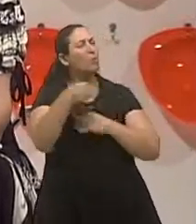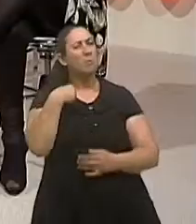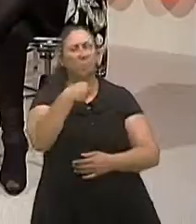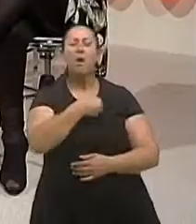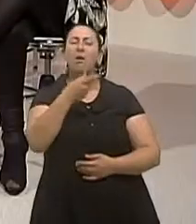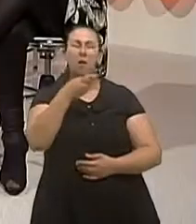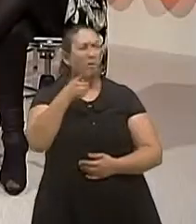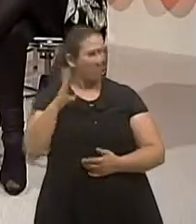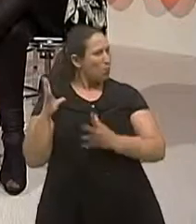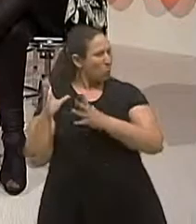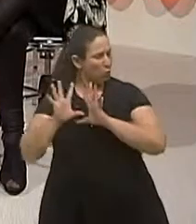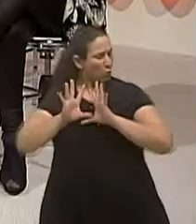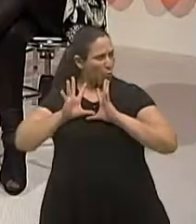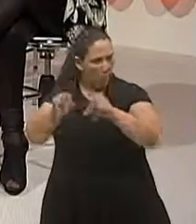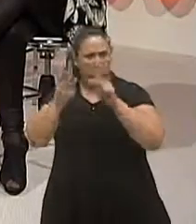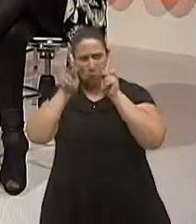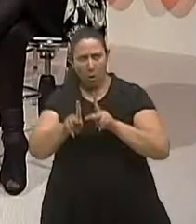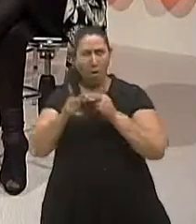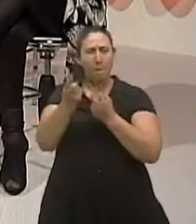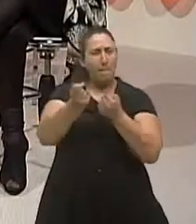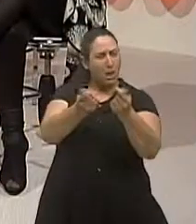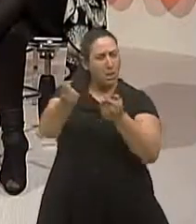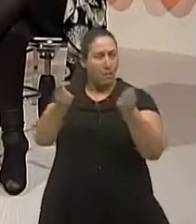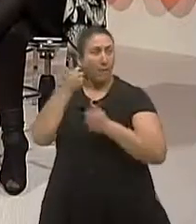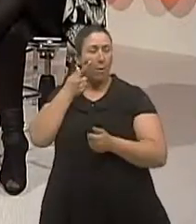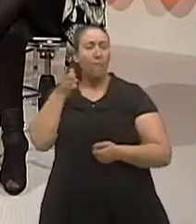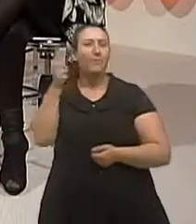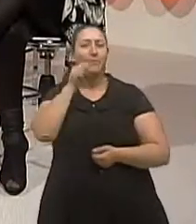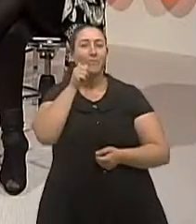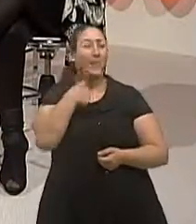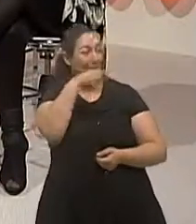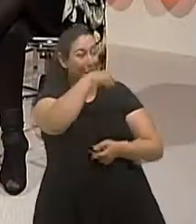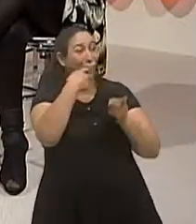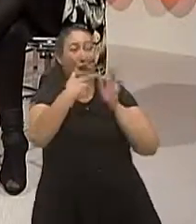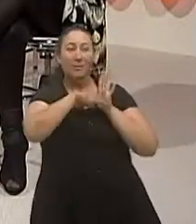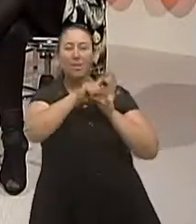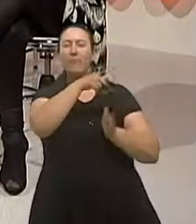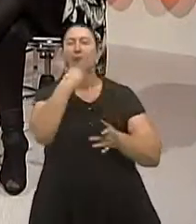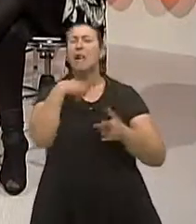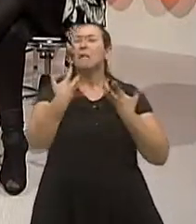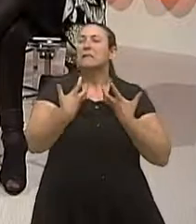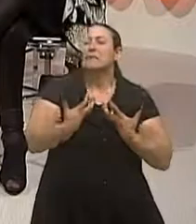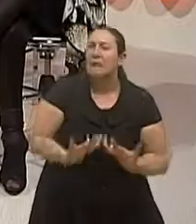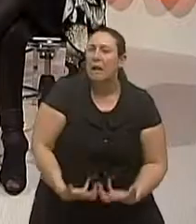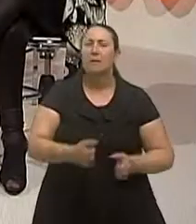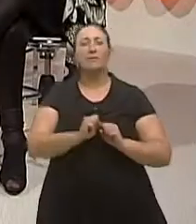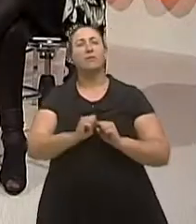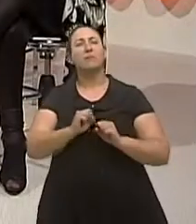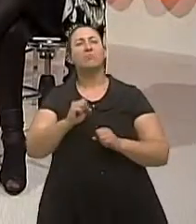têm os mesmos sintomas? Ela disse, parece que ela ouviu o senhor falar aqui primeiro, né? O cansaço, essa